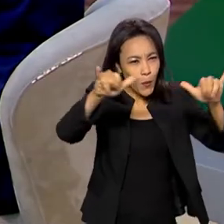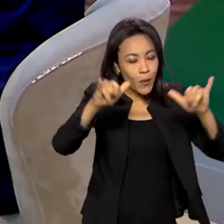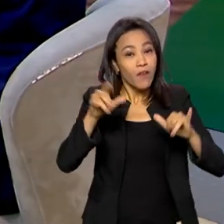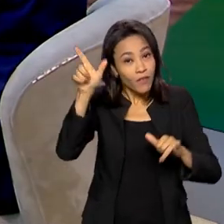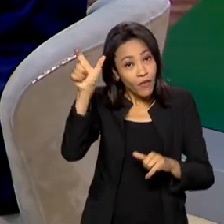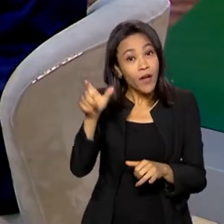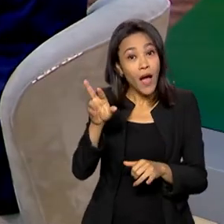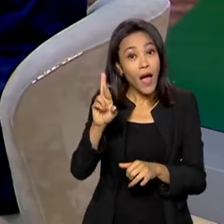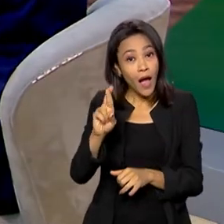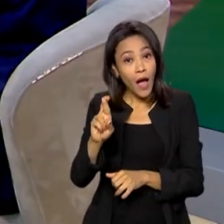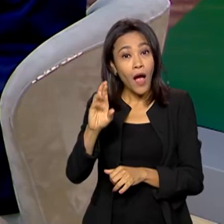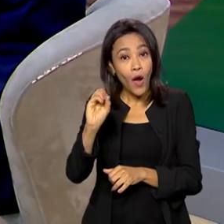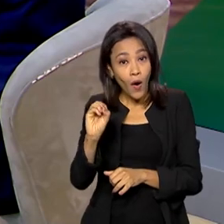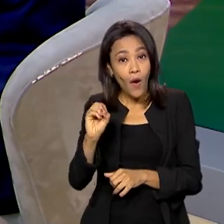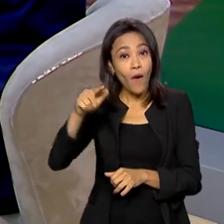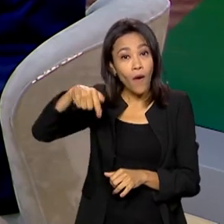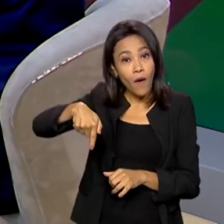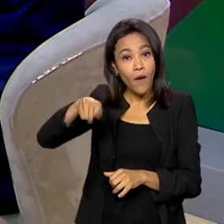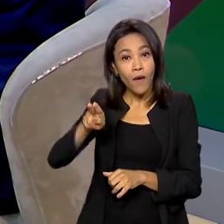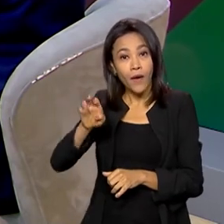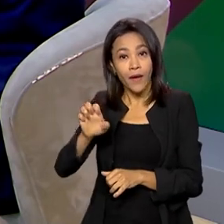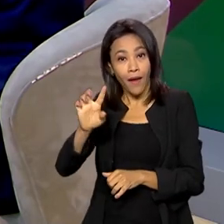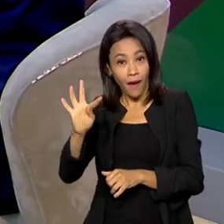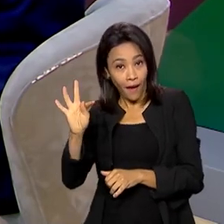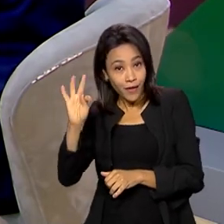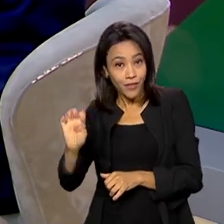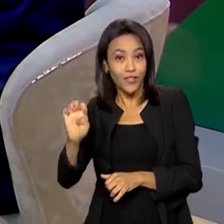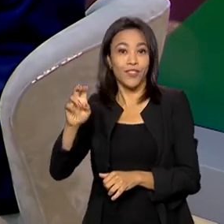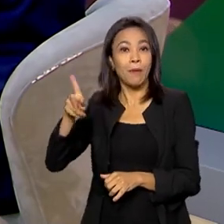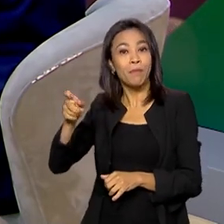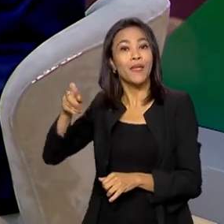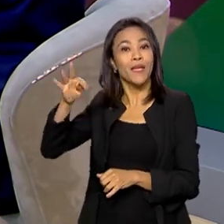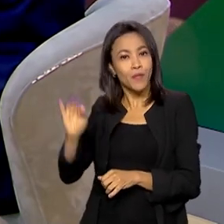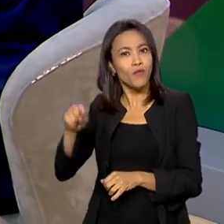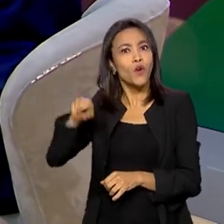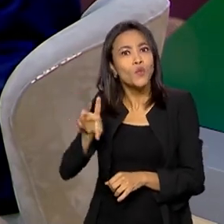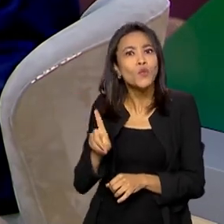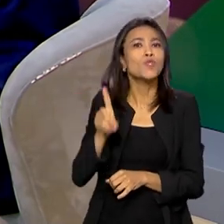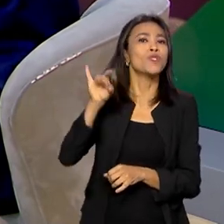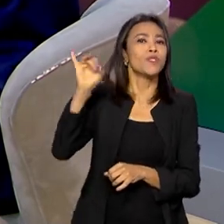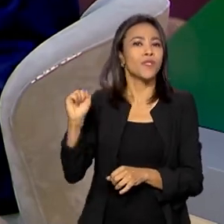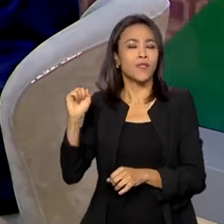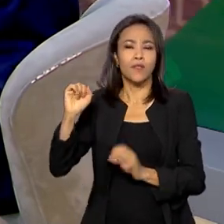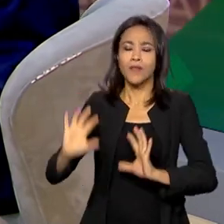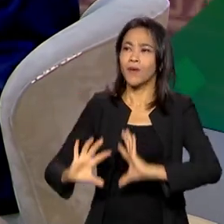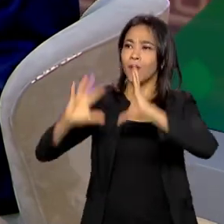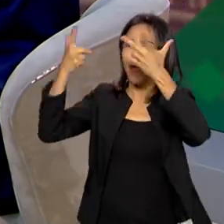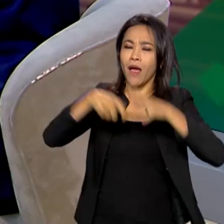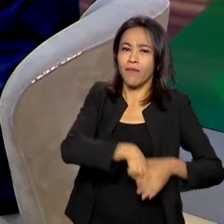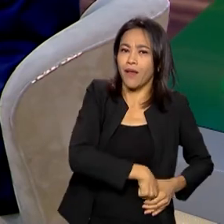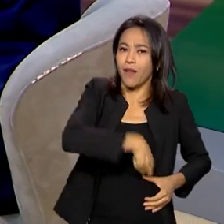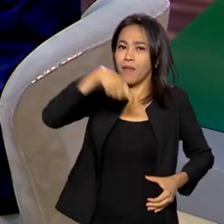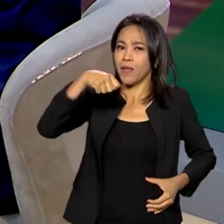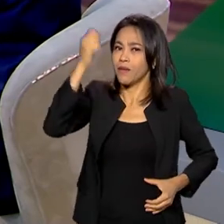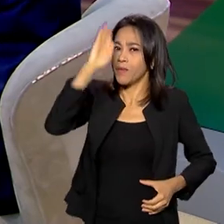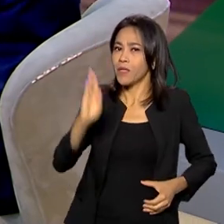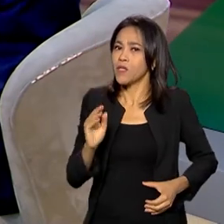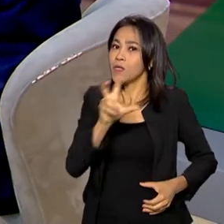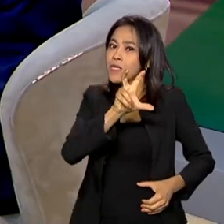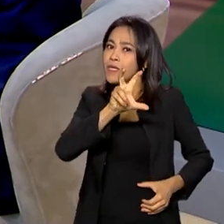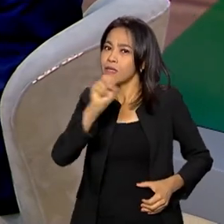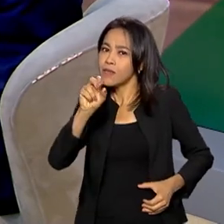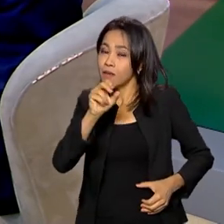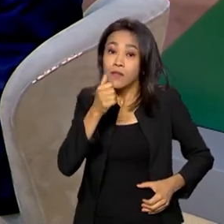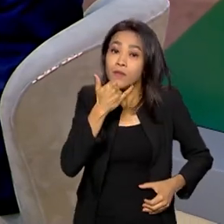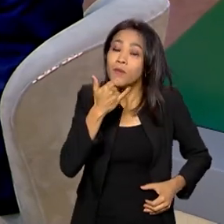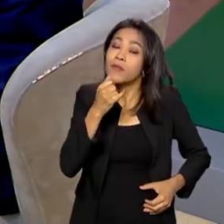Pinto, se deu um dia em que se comemorava a independência do Brasil, 100 anos da independência. O senhor pode